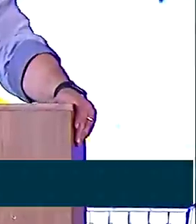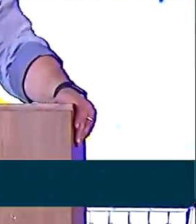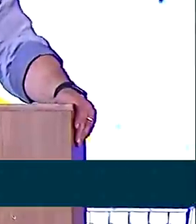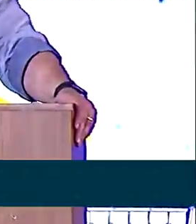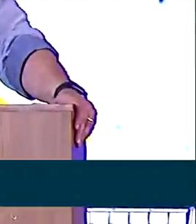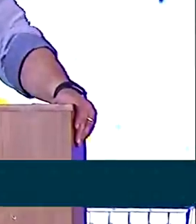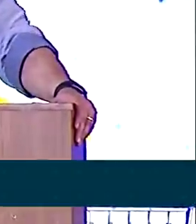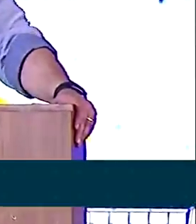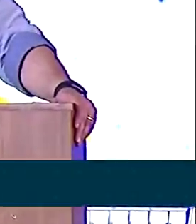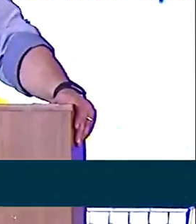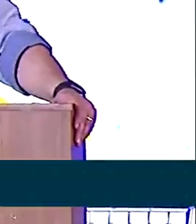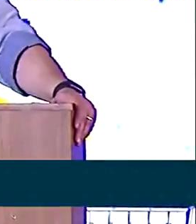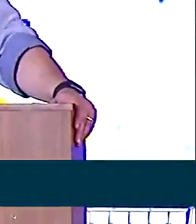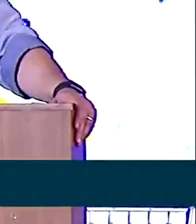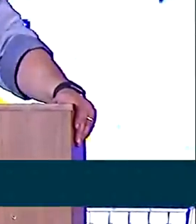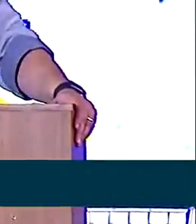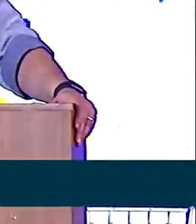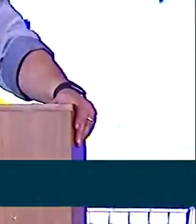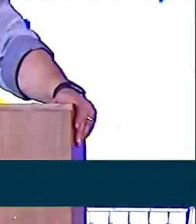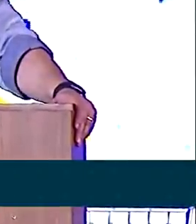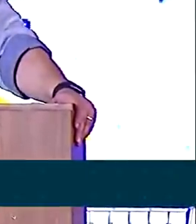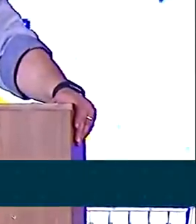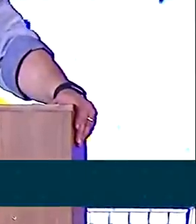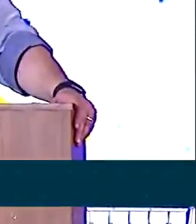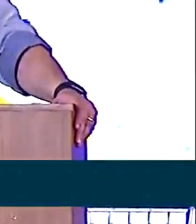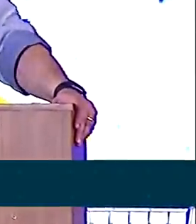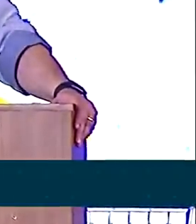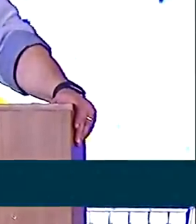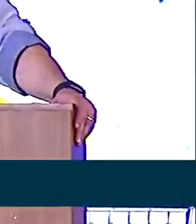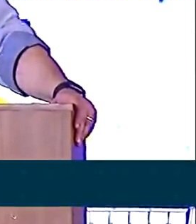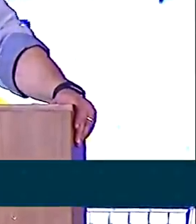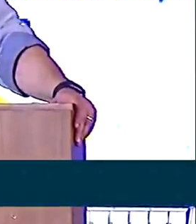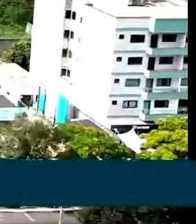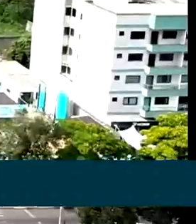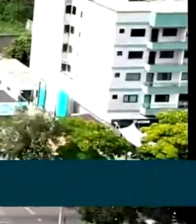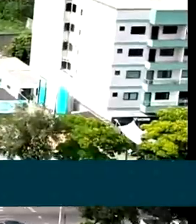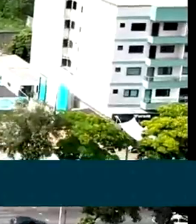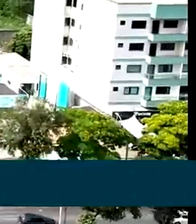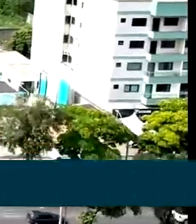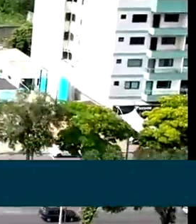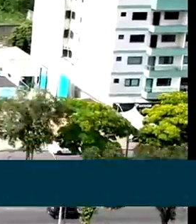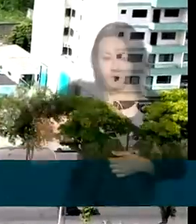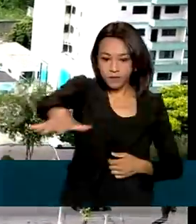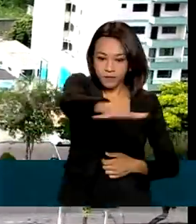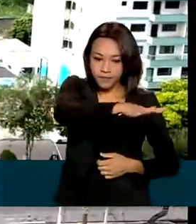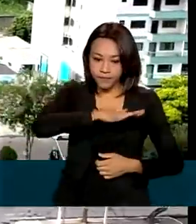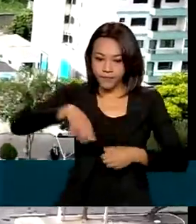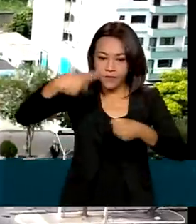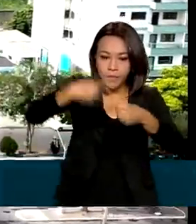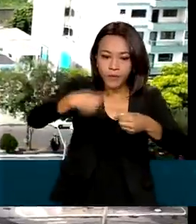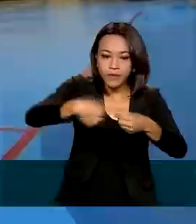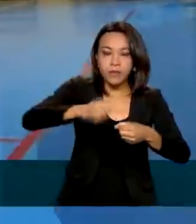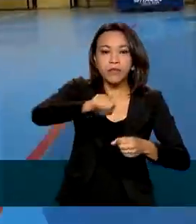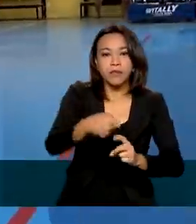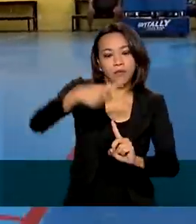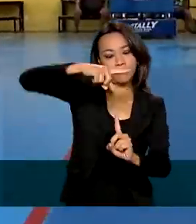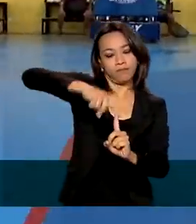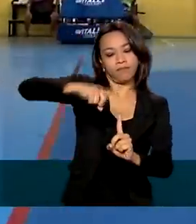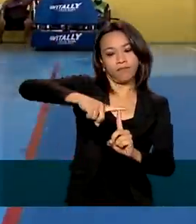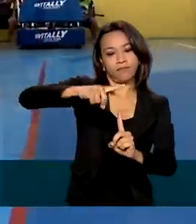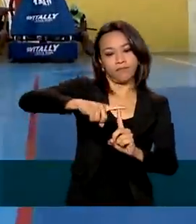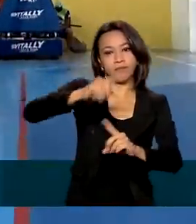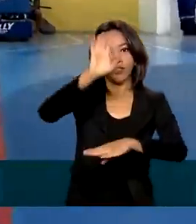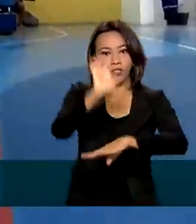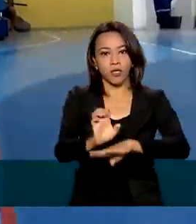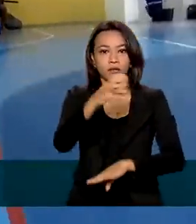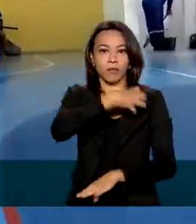vamos trabalhar na travessia urbana da 101 em Eunápolis, em Cruz das Almas. O município baiano Teixeira de Freitas também ganhou